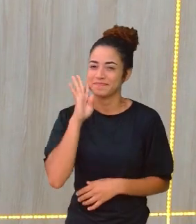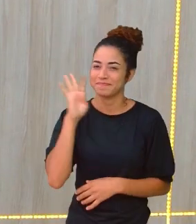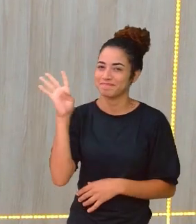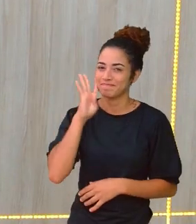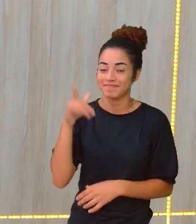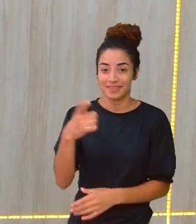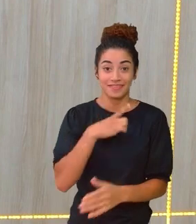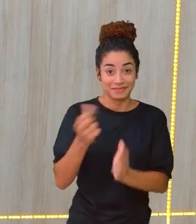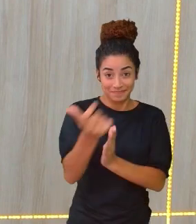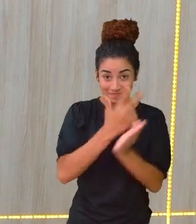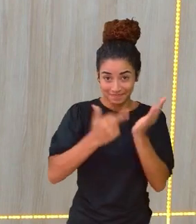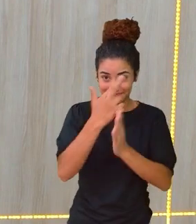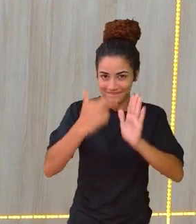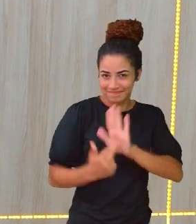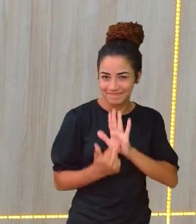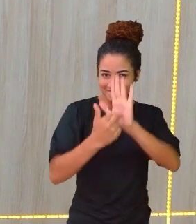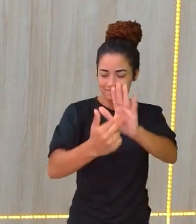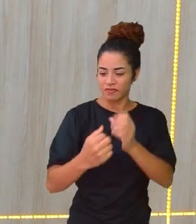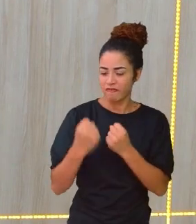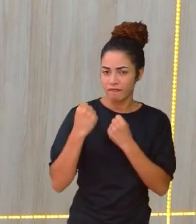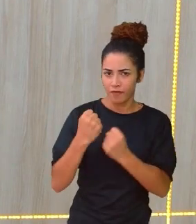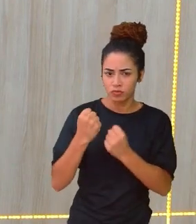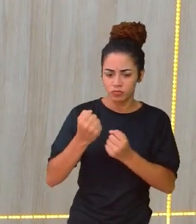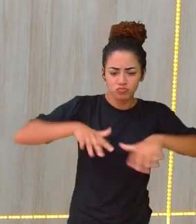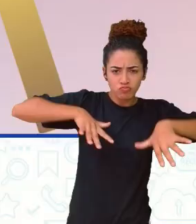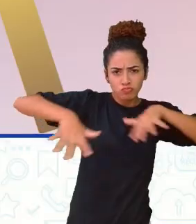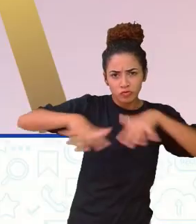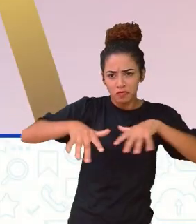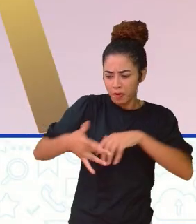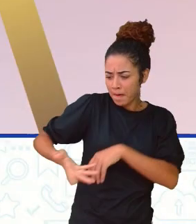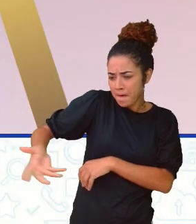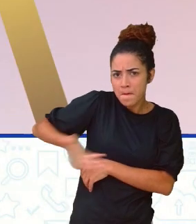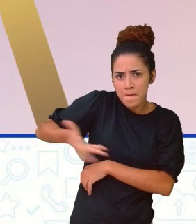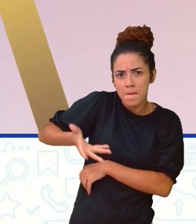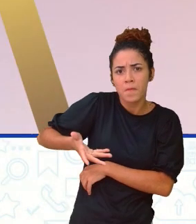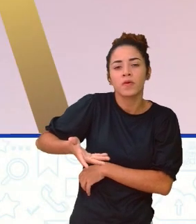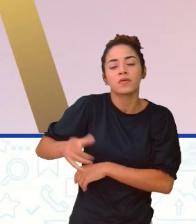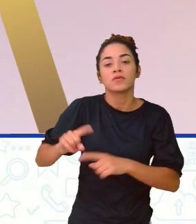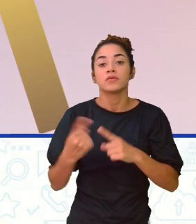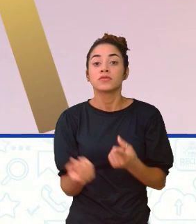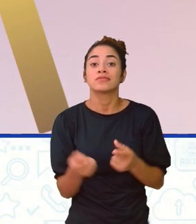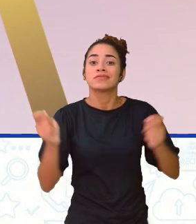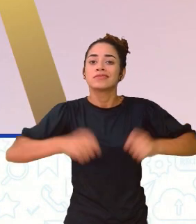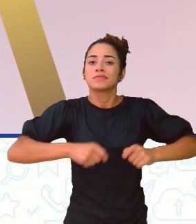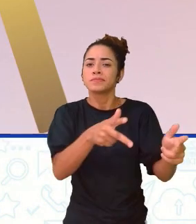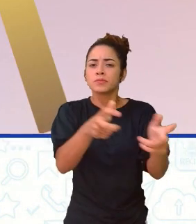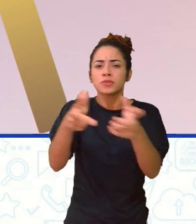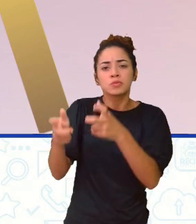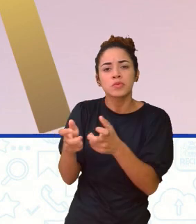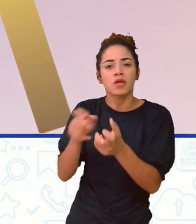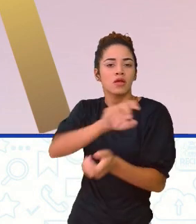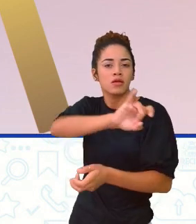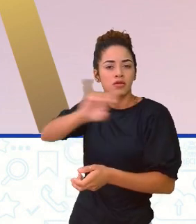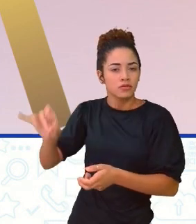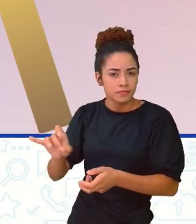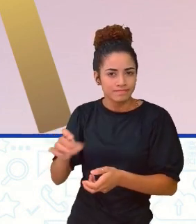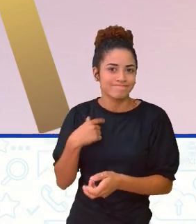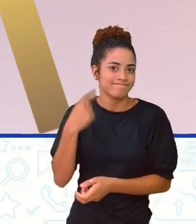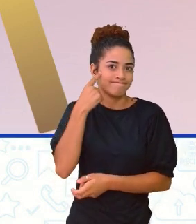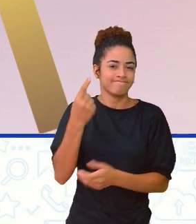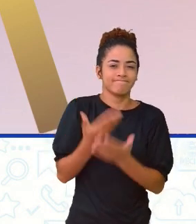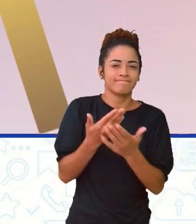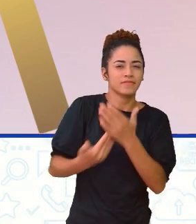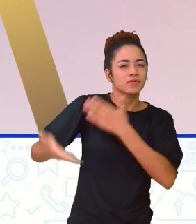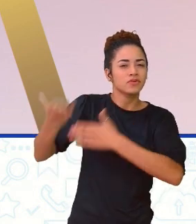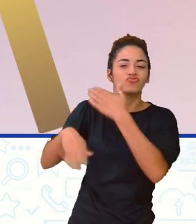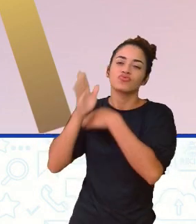desenho, represente força, movimento e aceleração. Identificando cada um deles. Lembre que na aula passada eu também pedi